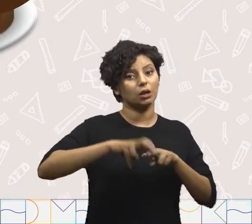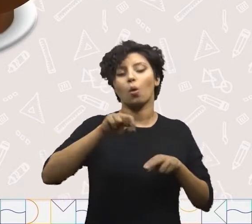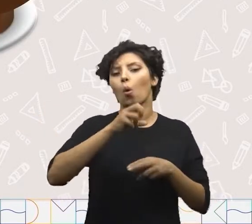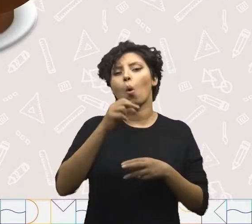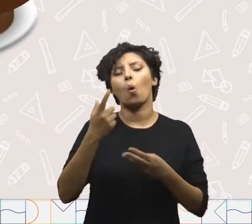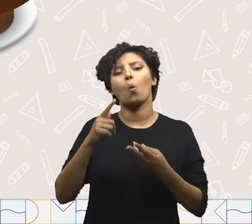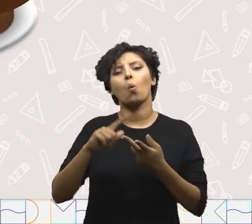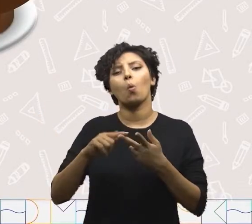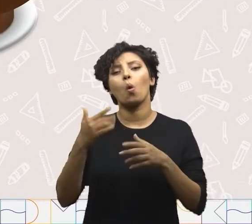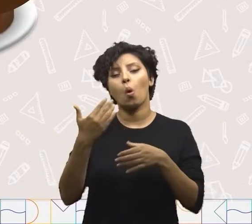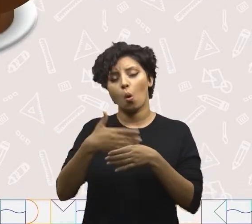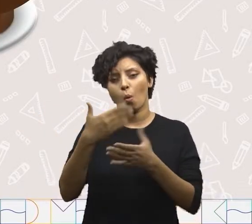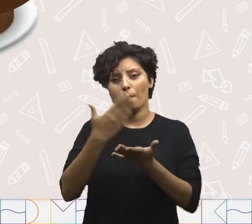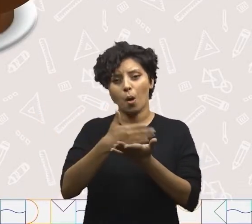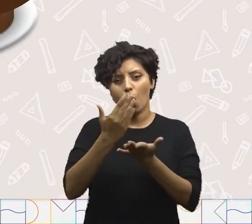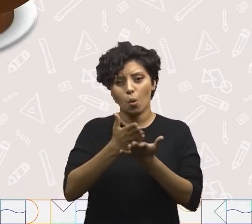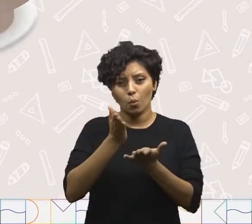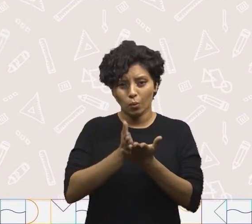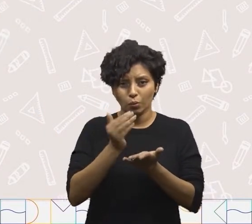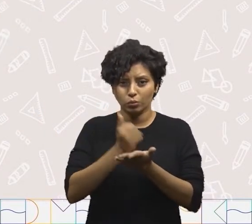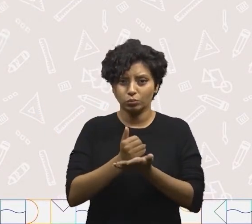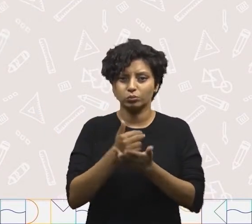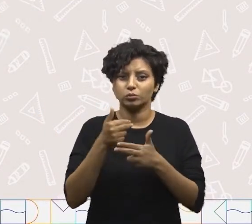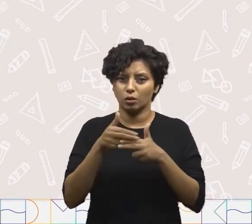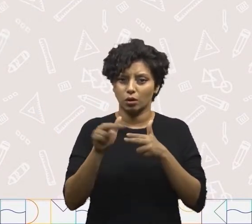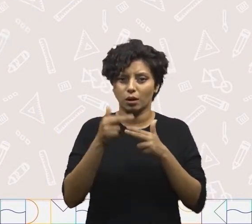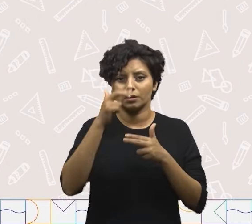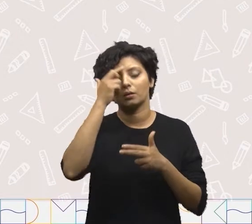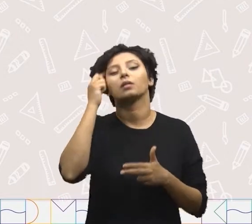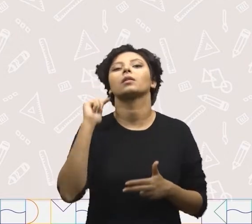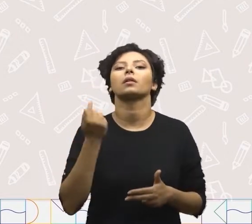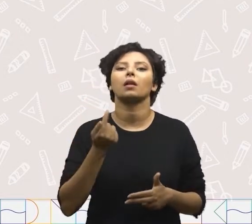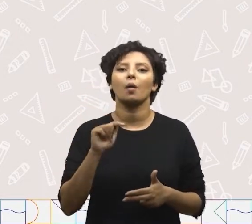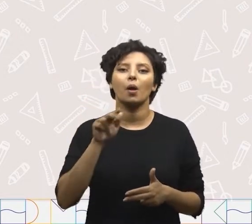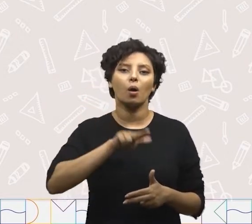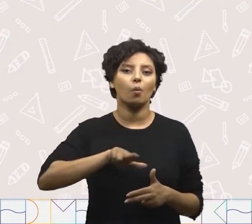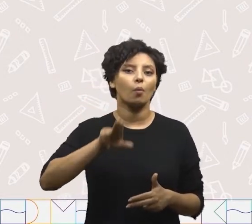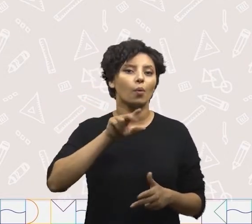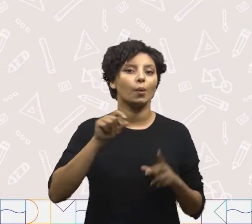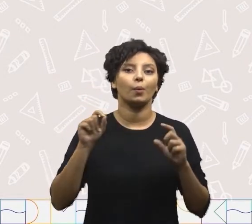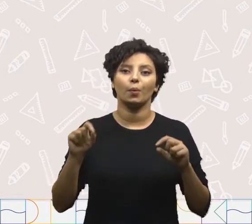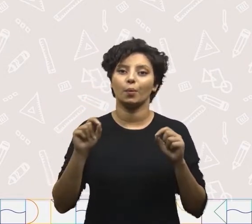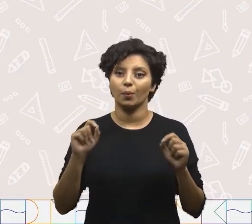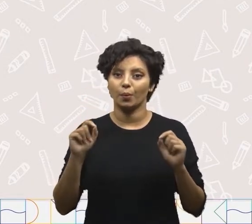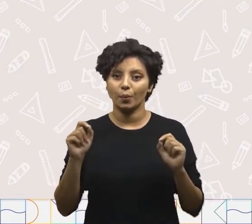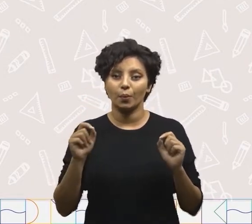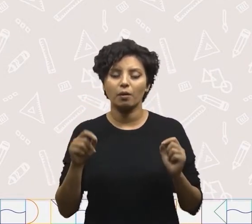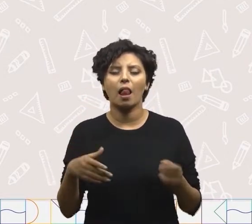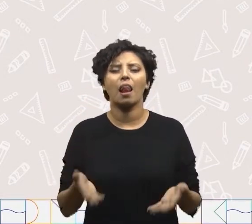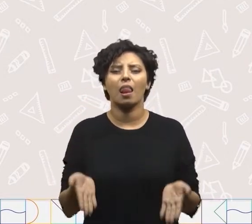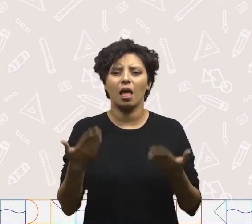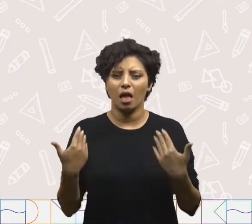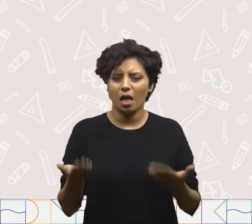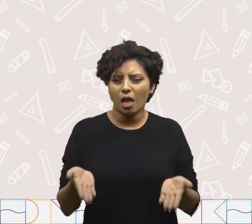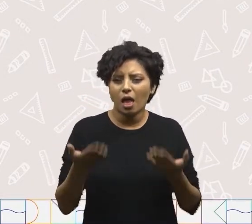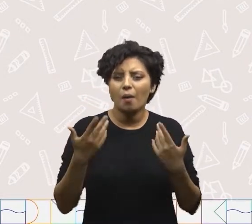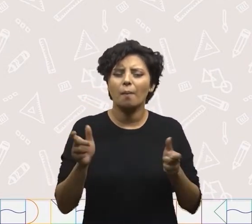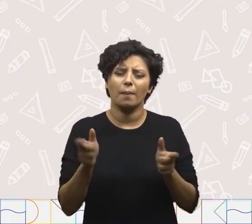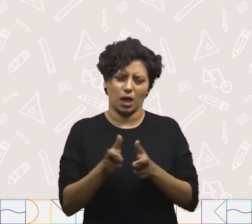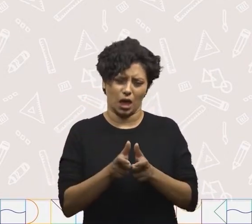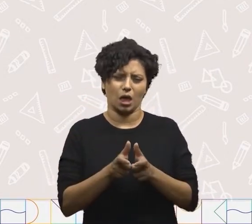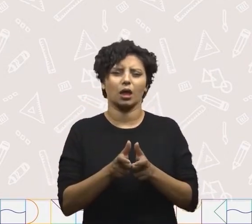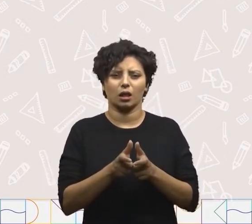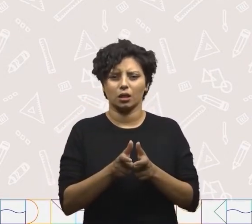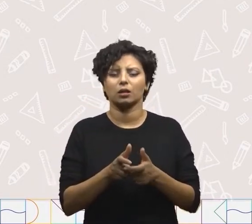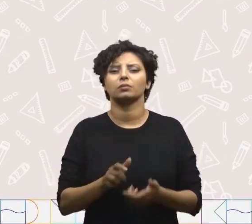ou um bolo de chocolate. O grama é utilizado para medir coisas bem leves e